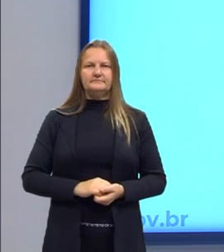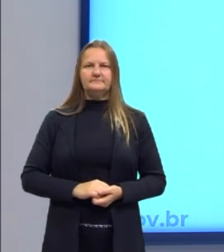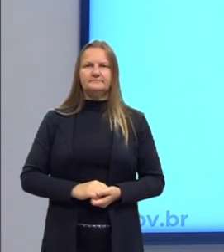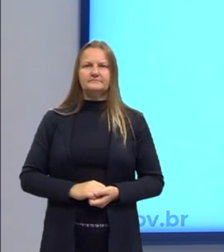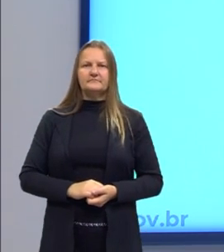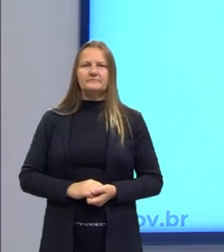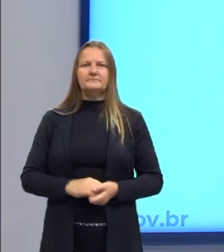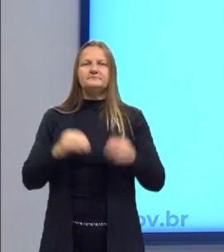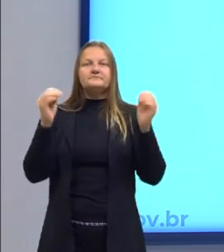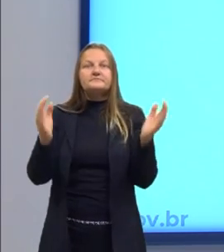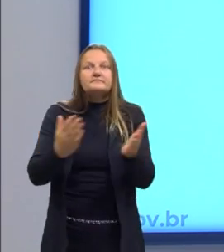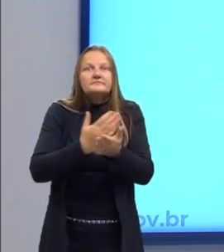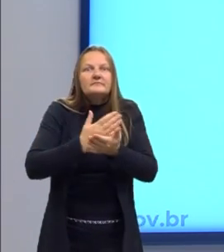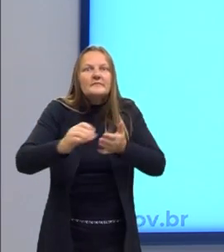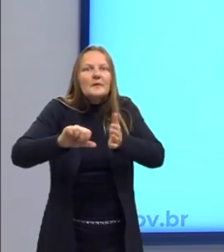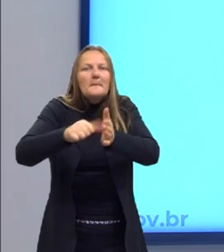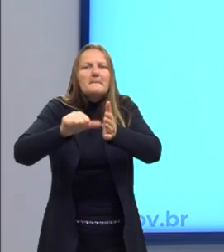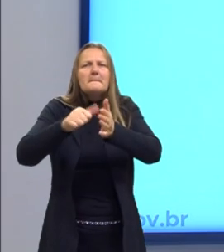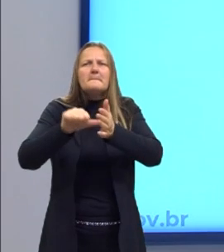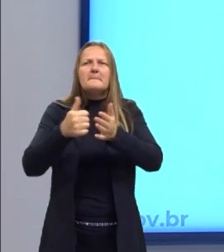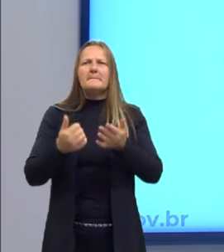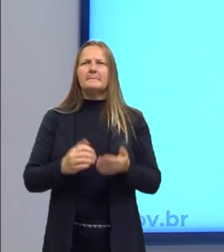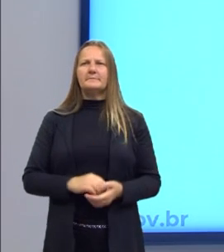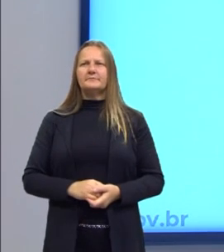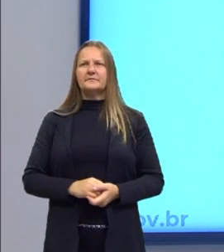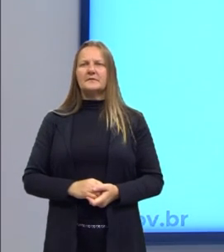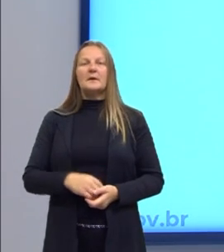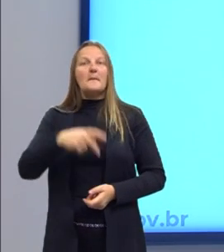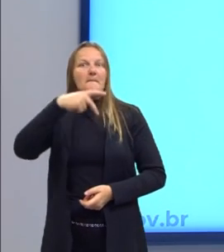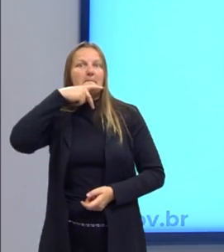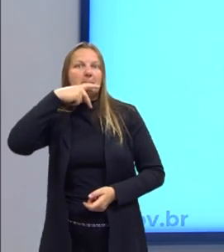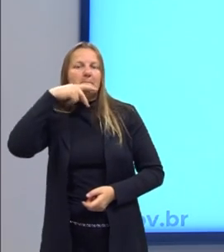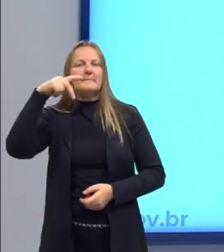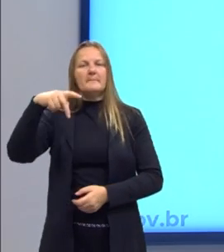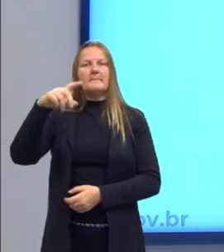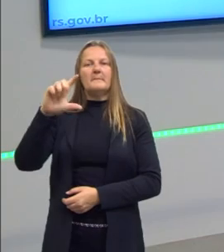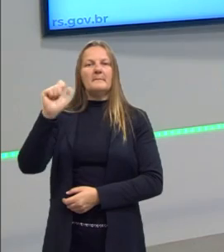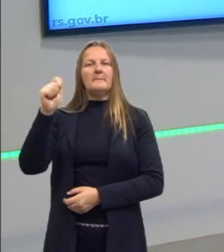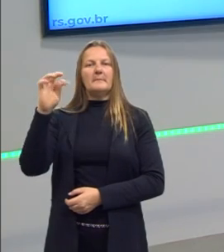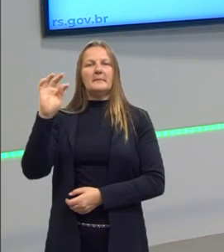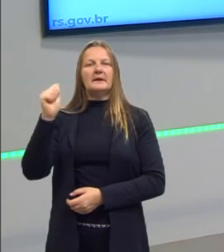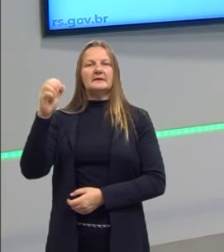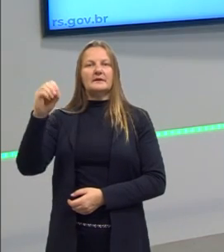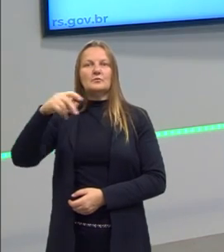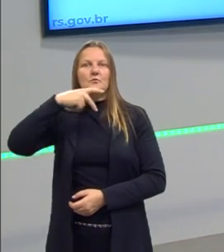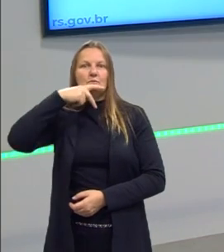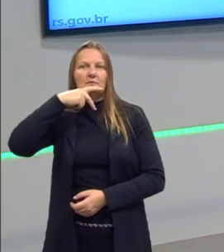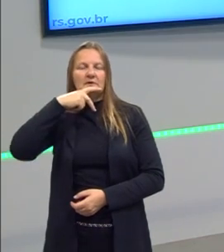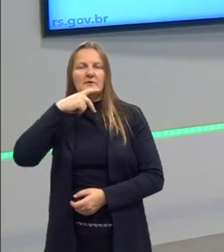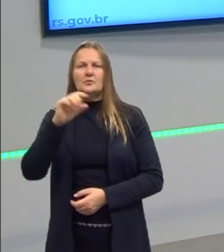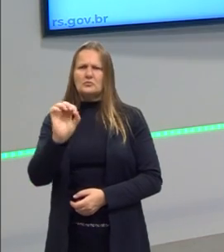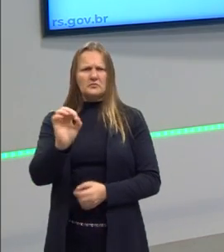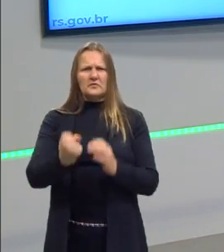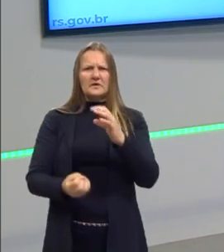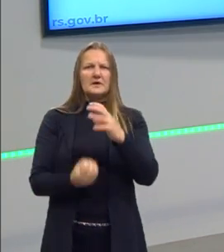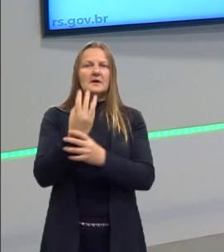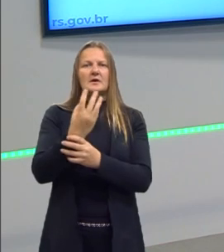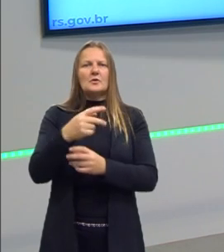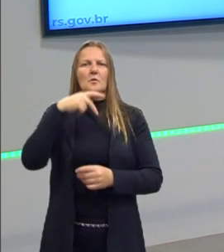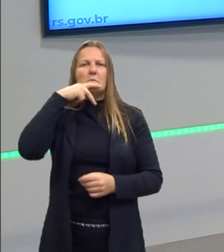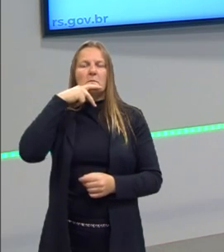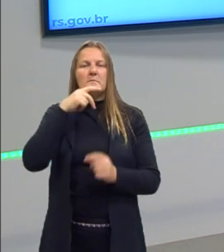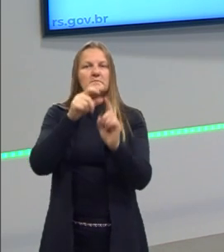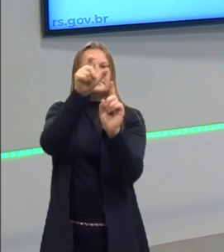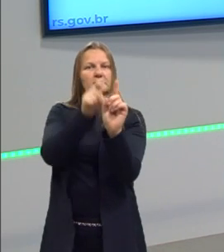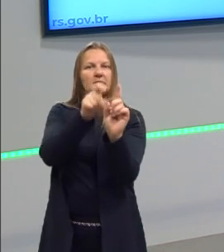Vamos começar, então, com um dos primeiros que vai introduzir a metafísica, que é o nosso amigo Platão. Não foi ele que criou, o termo metafísica não